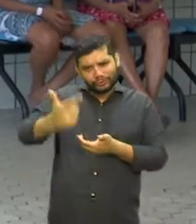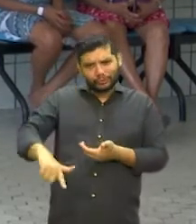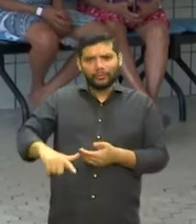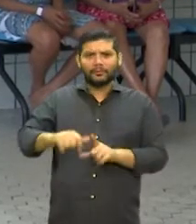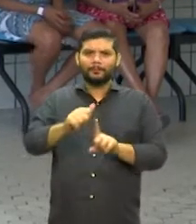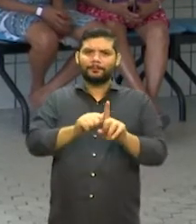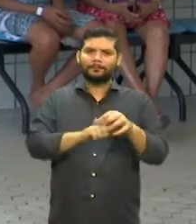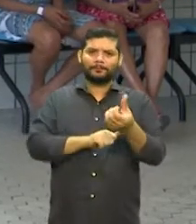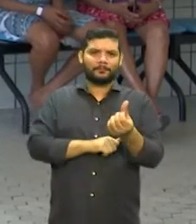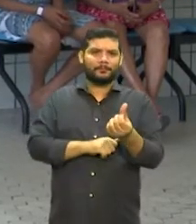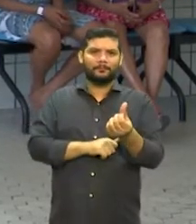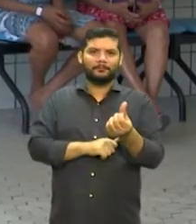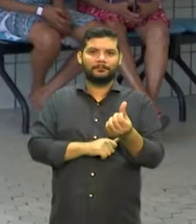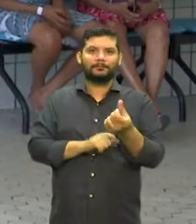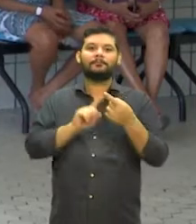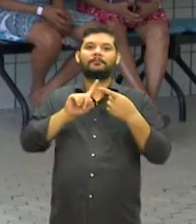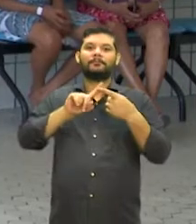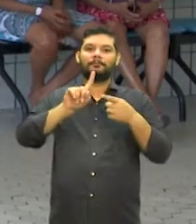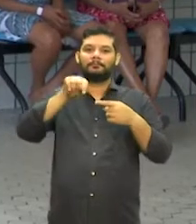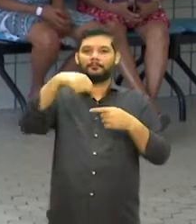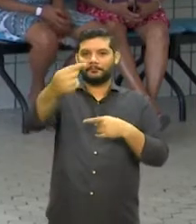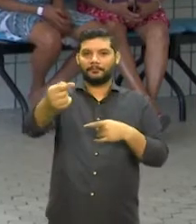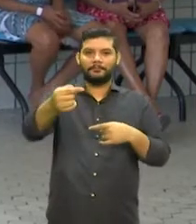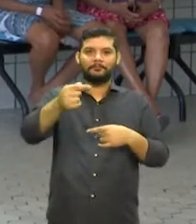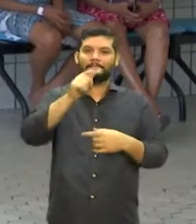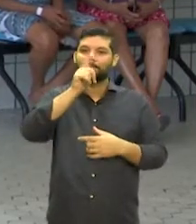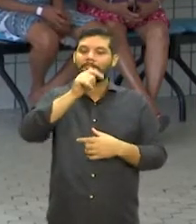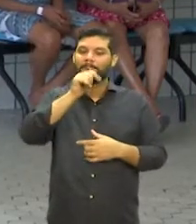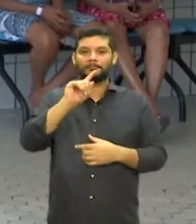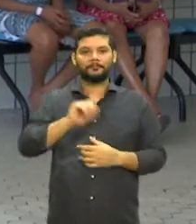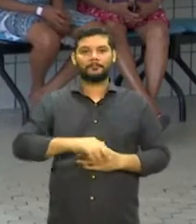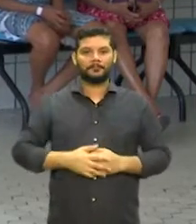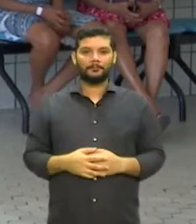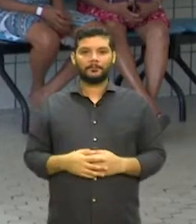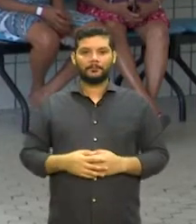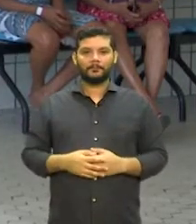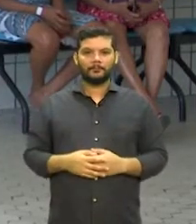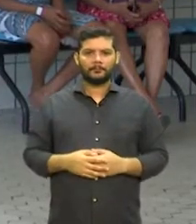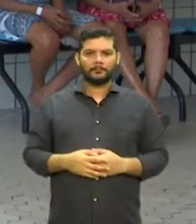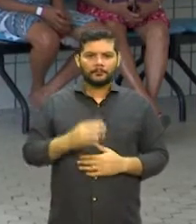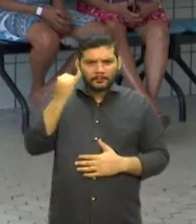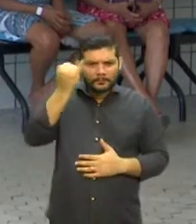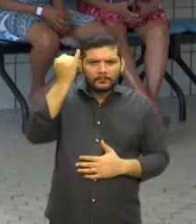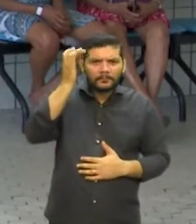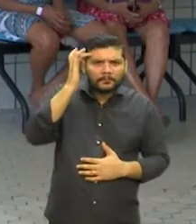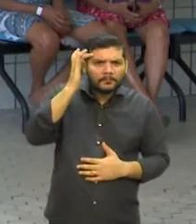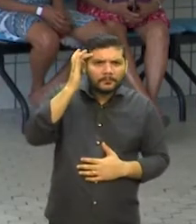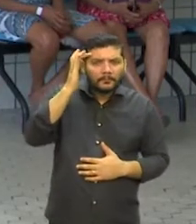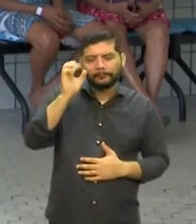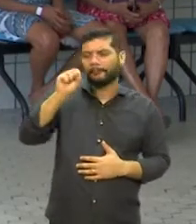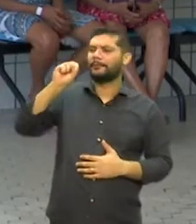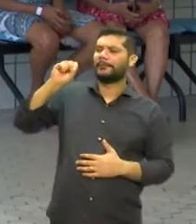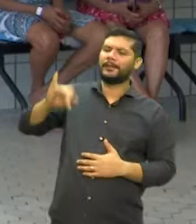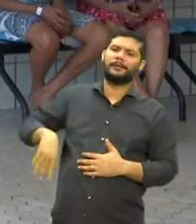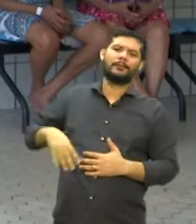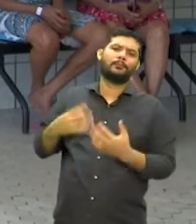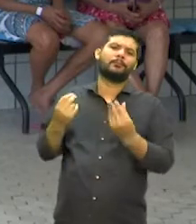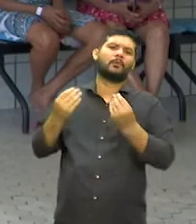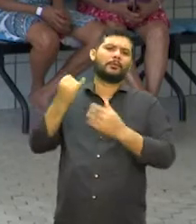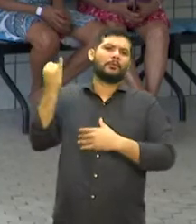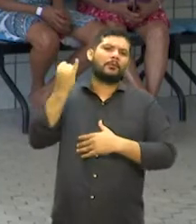peito até os seis meses e não dar água também. Você acha importante? Eu acho muito importante,